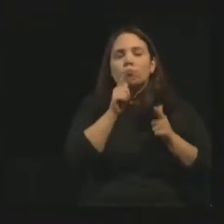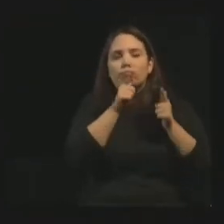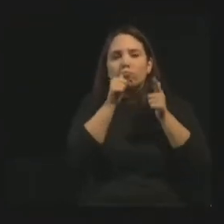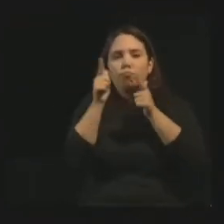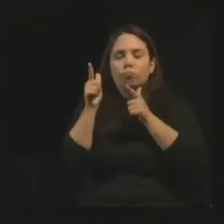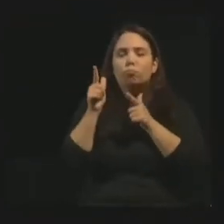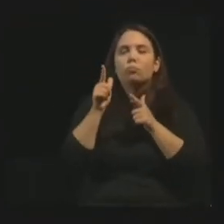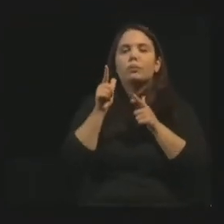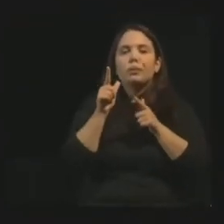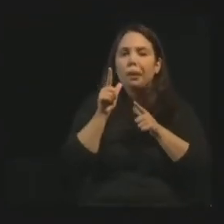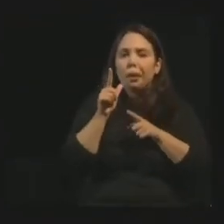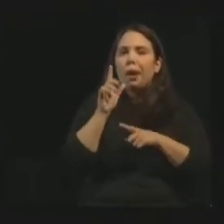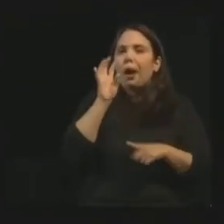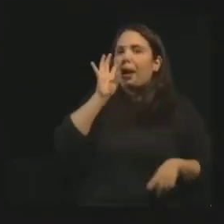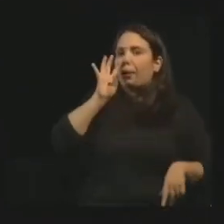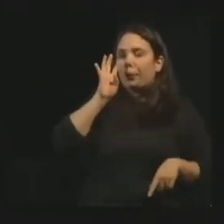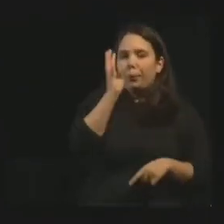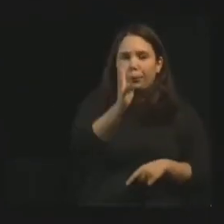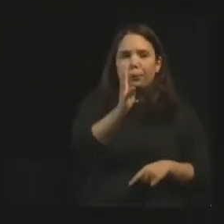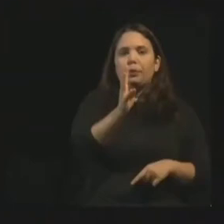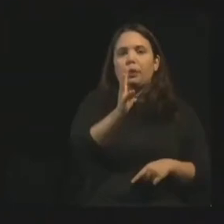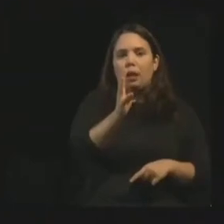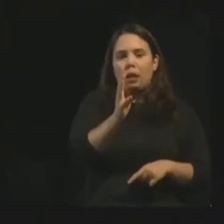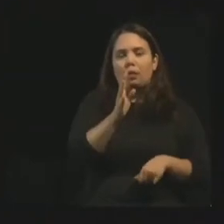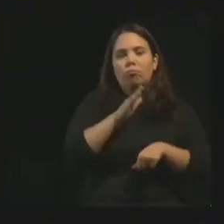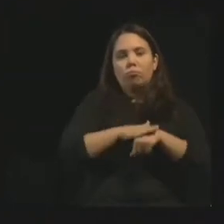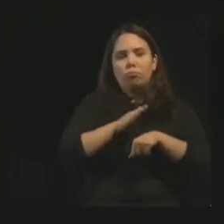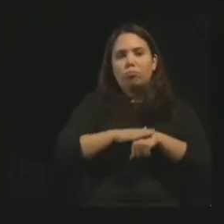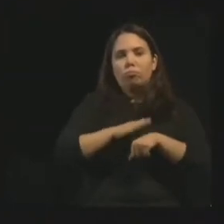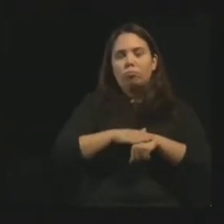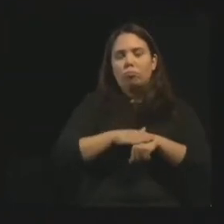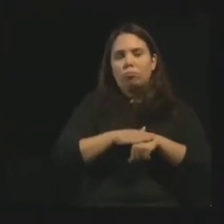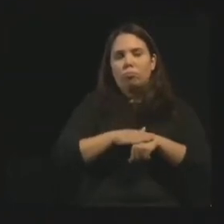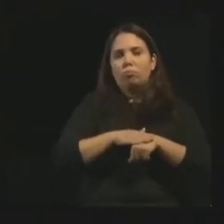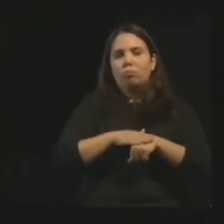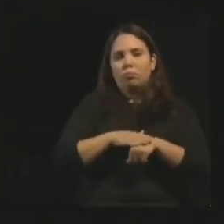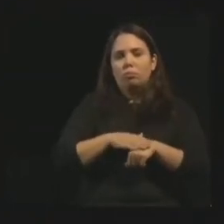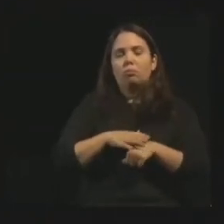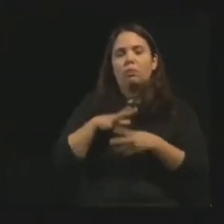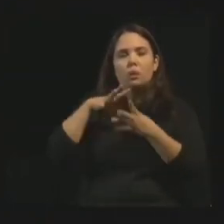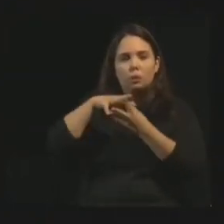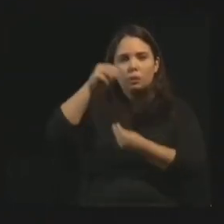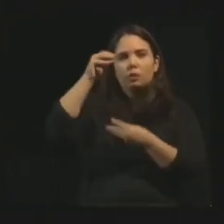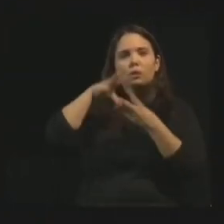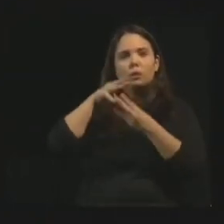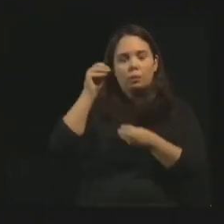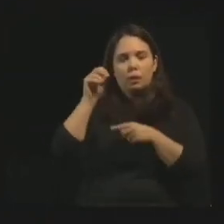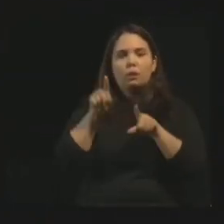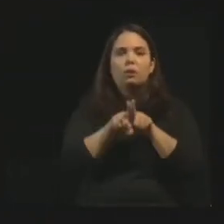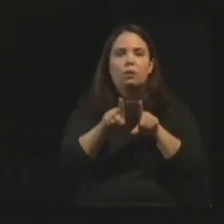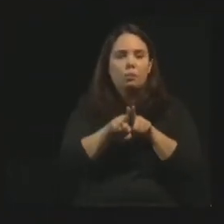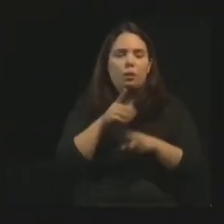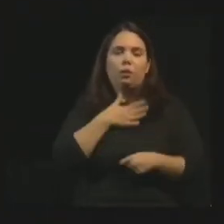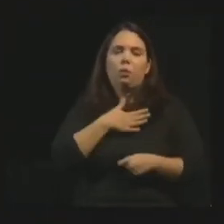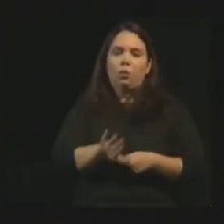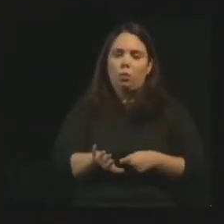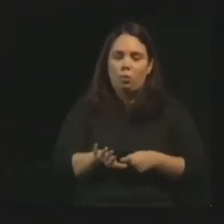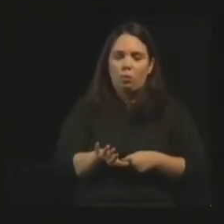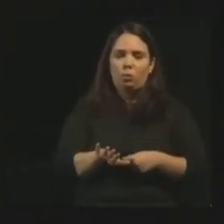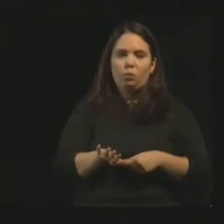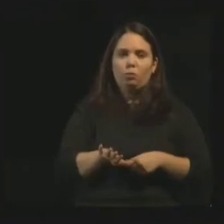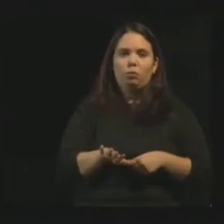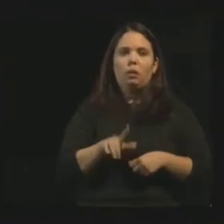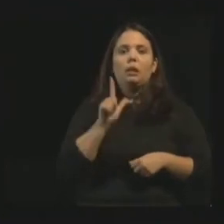Que foram acusados, inclusive, por nós, os espíritas, os acusamos. Teve uma até que foi